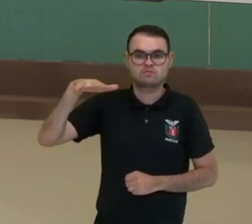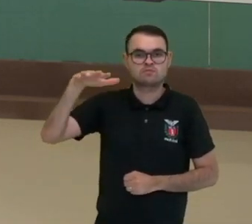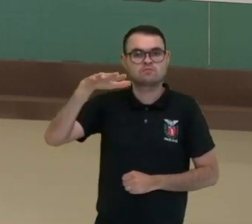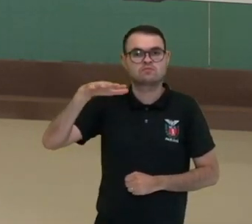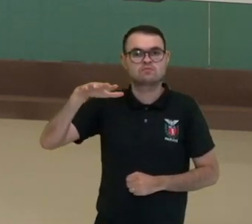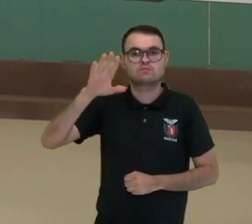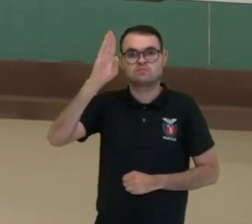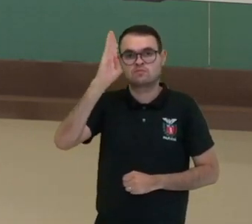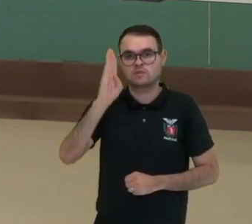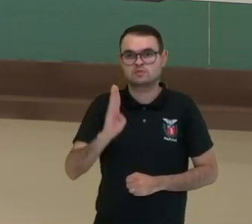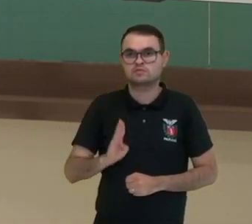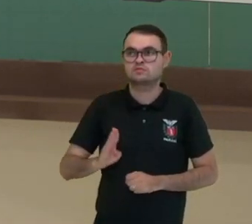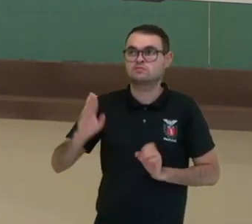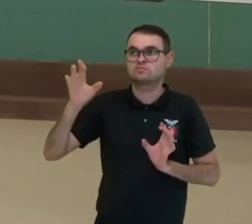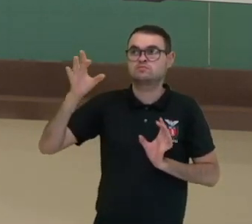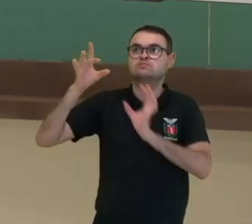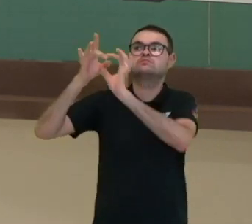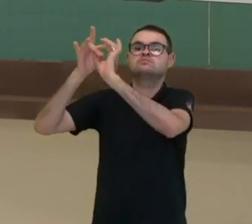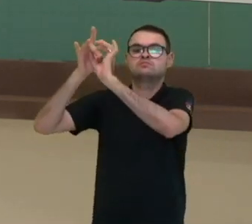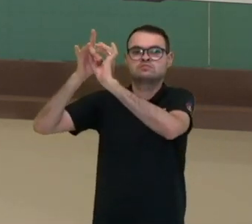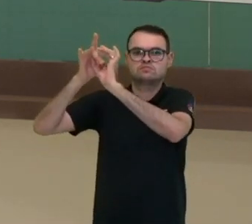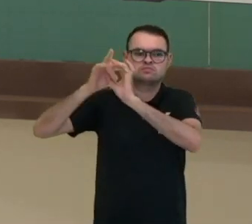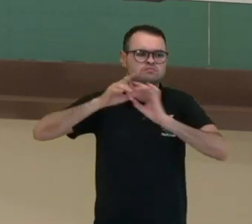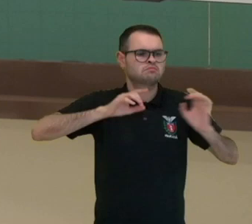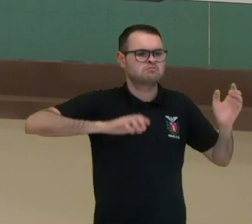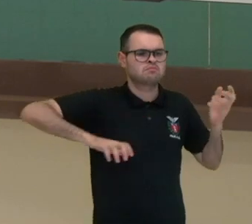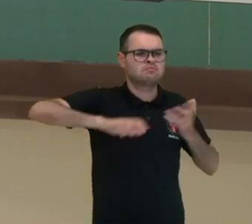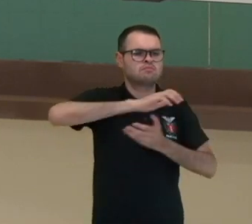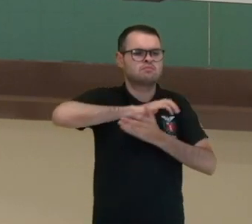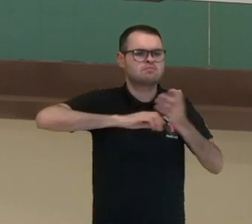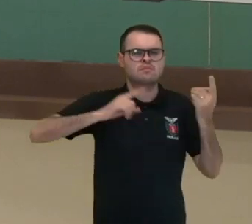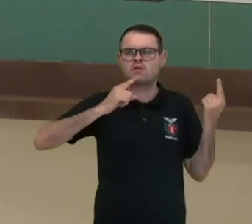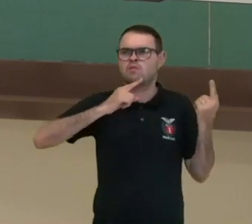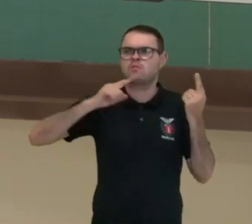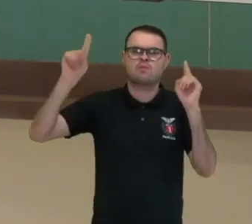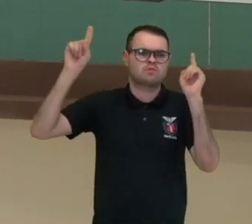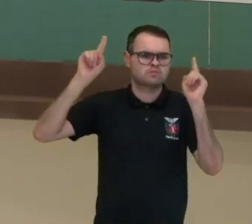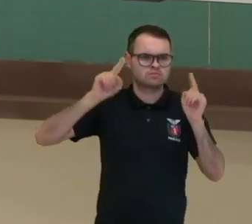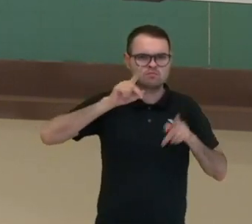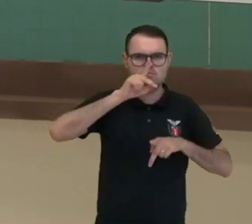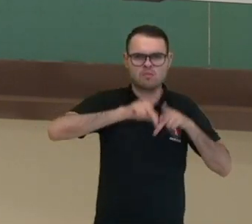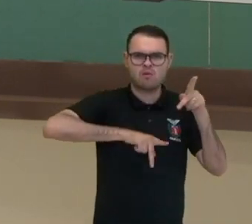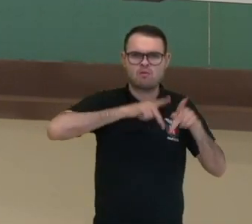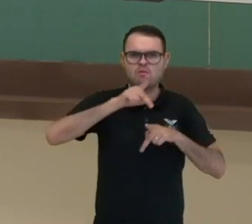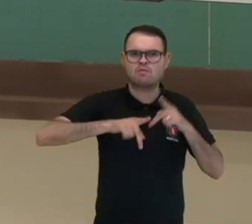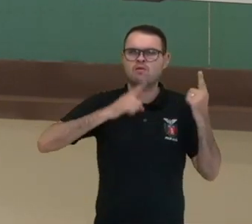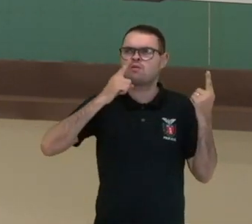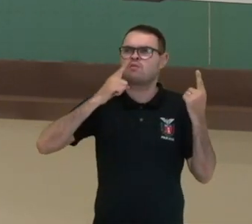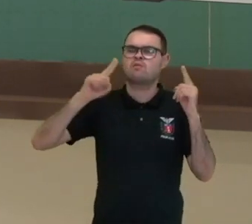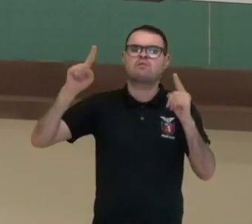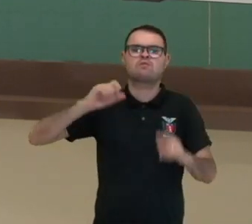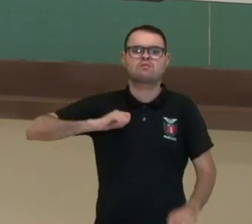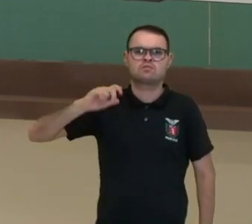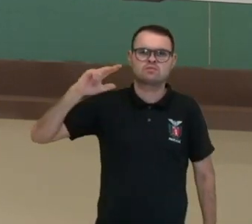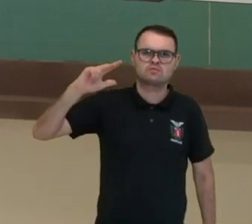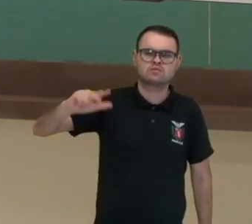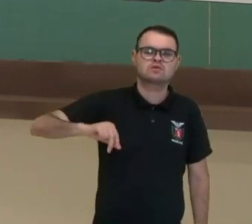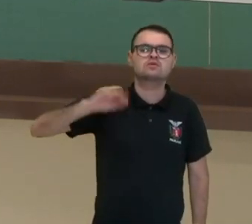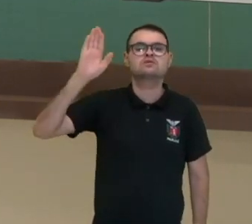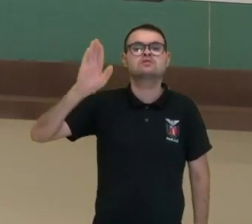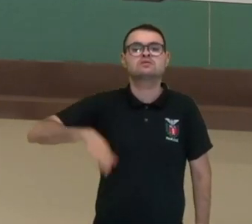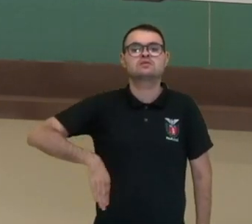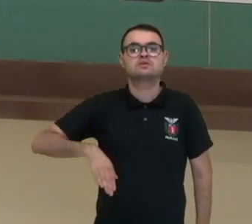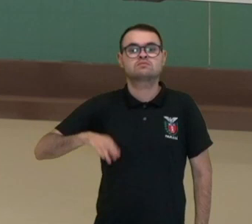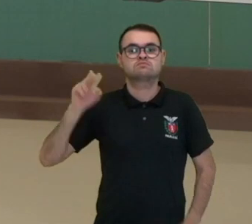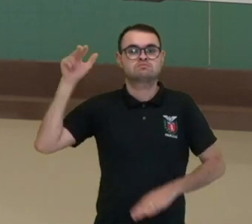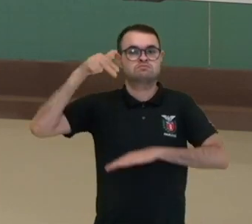Portugal e que ao contrário de um ato de rebelião social da população contra a sua metrópole, quem vai ser o grande